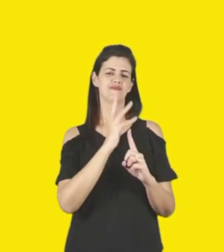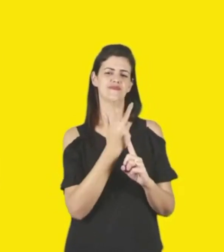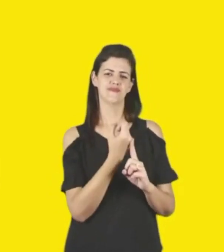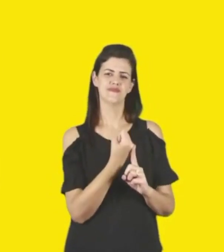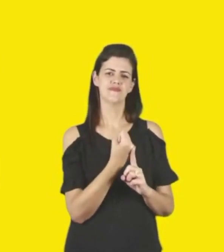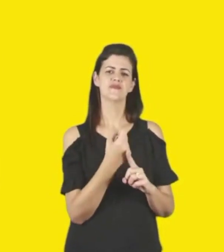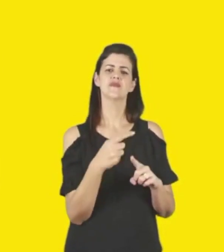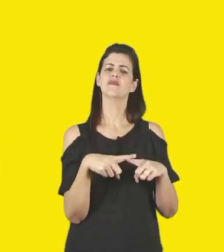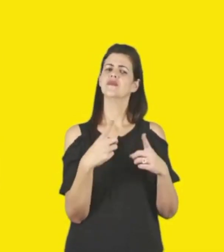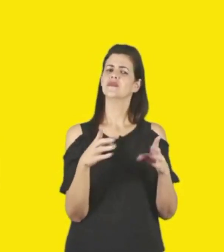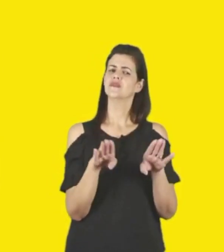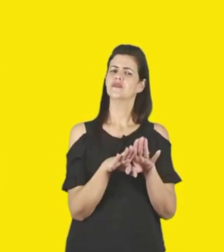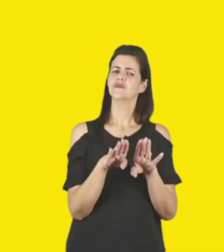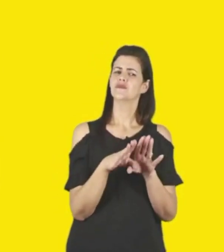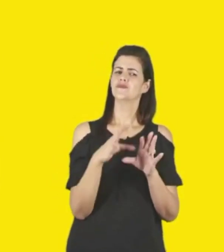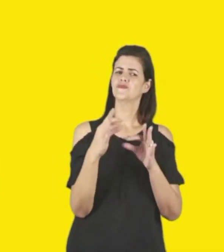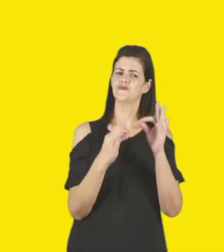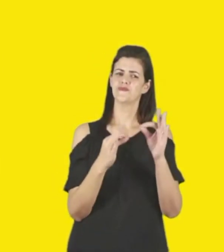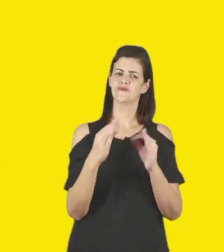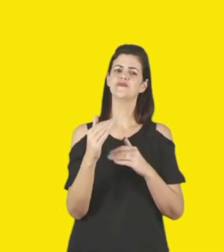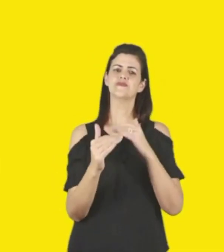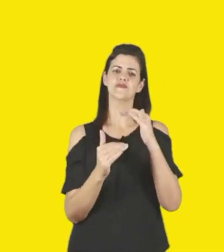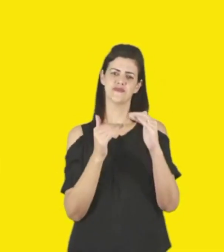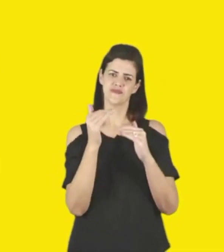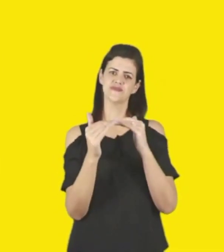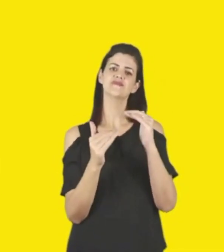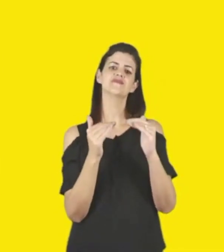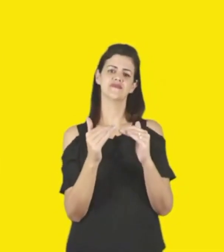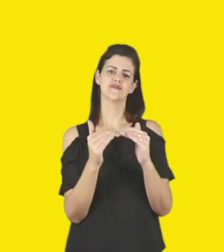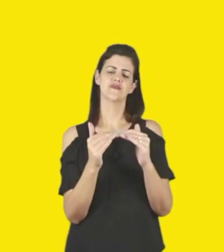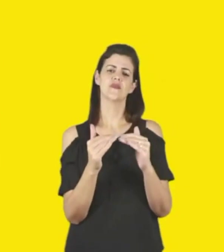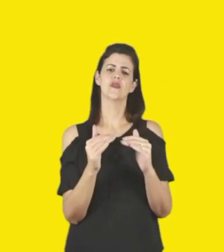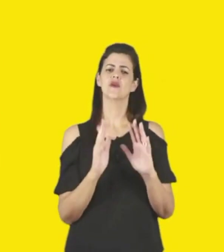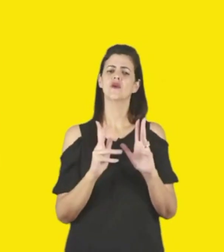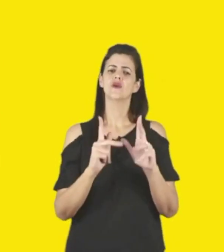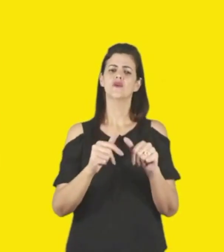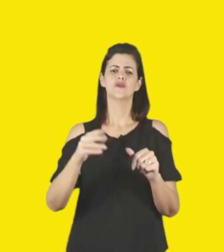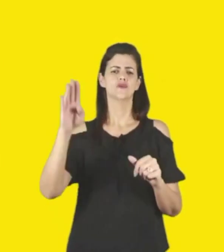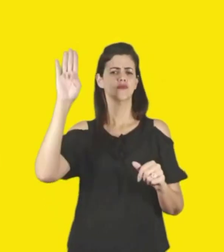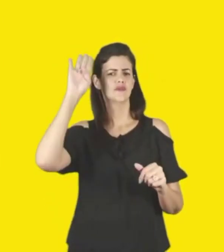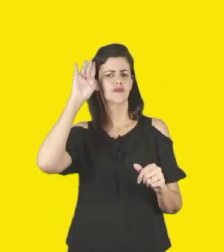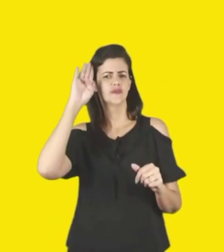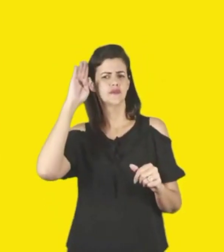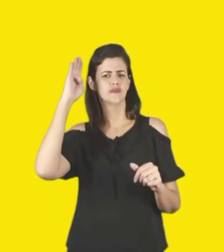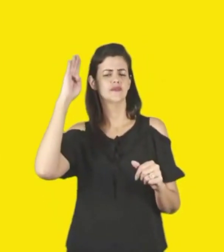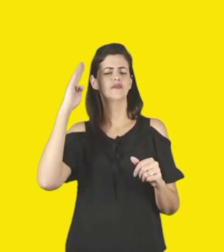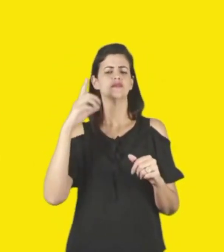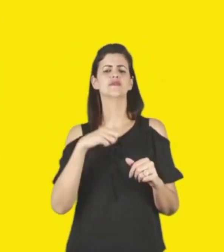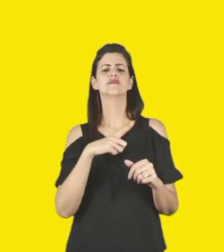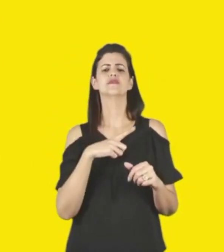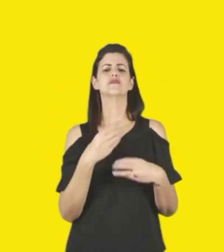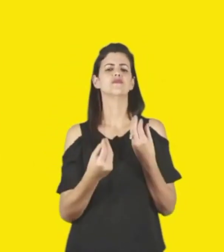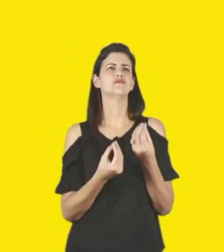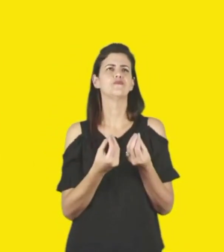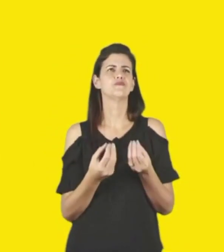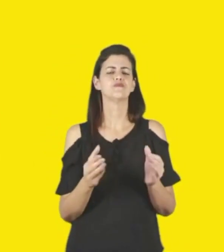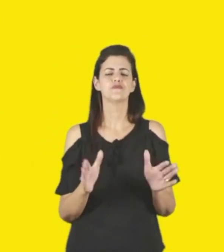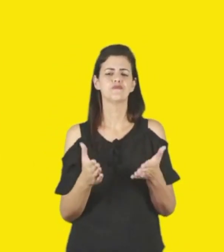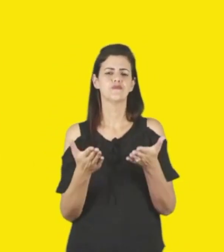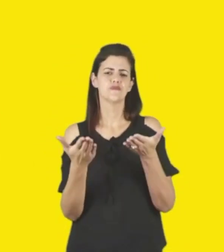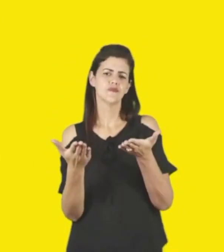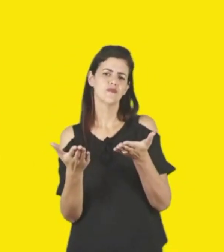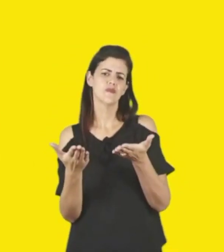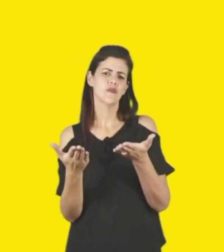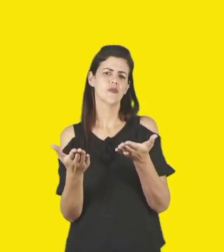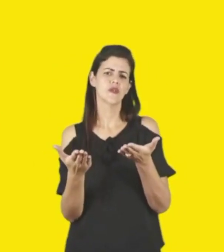projeto para além do seu período usual. Então, as unidades também, todas, elas também promovem ações nessas cidades